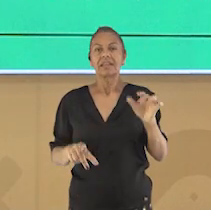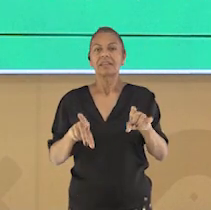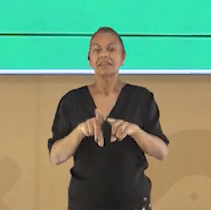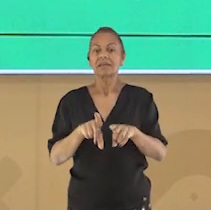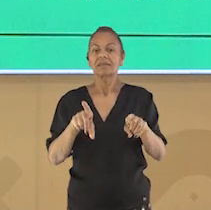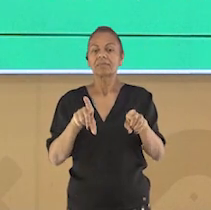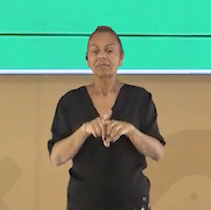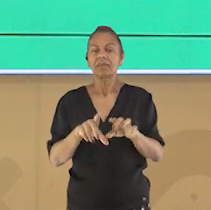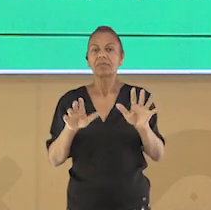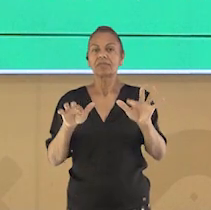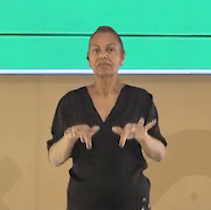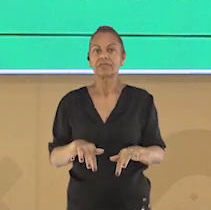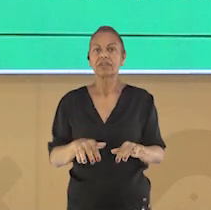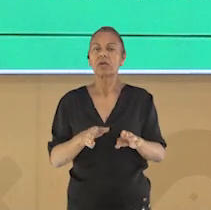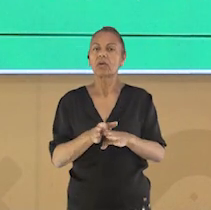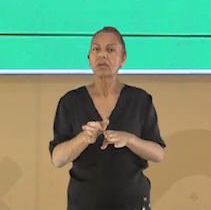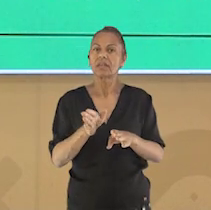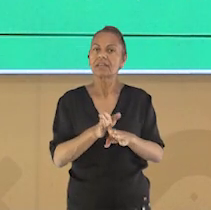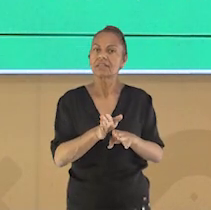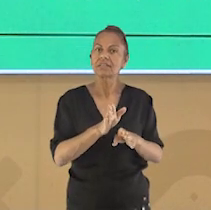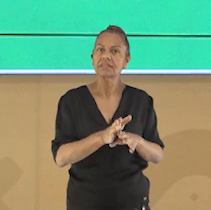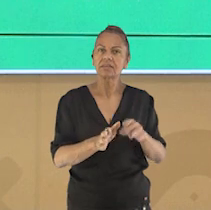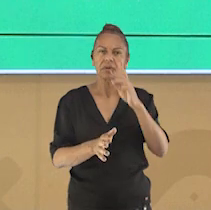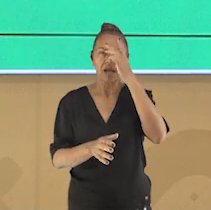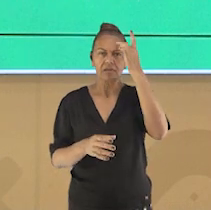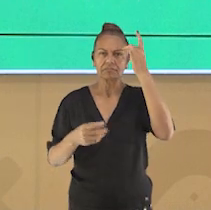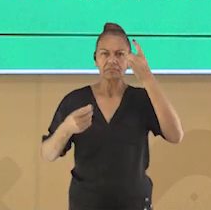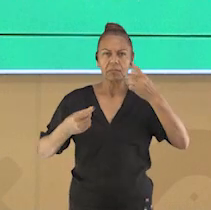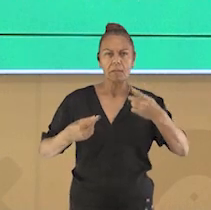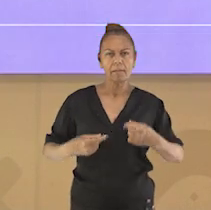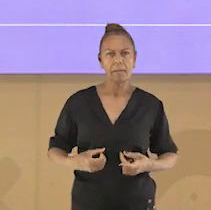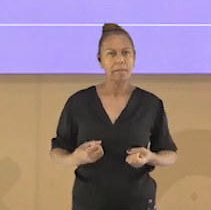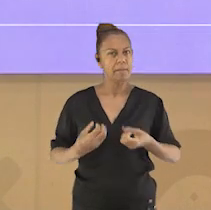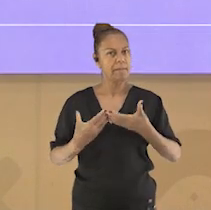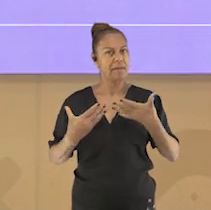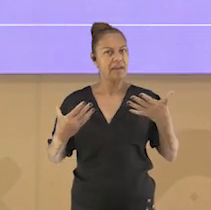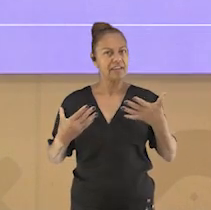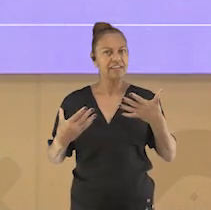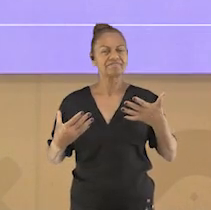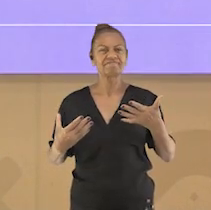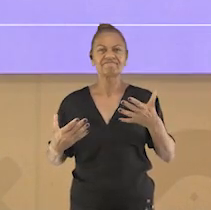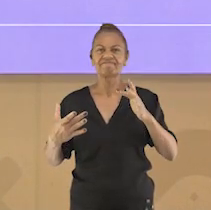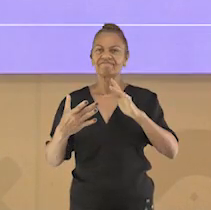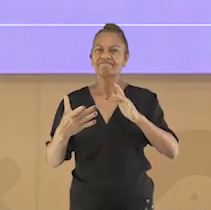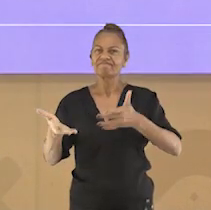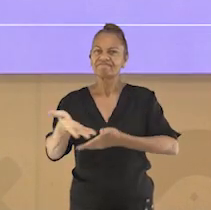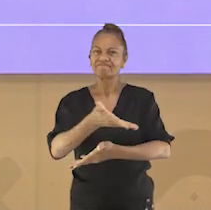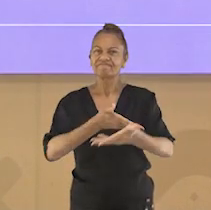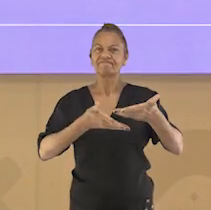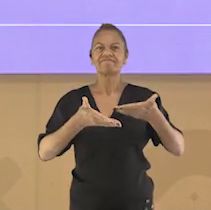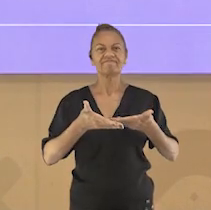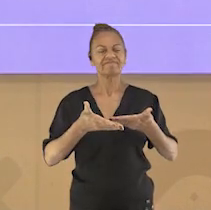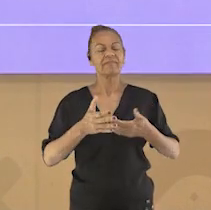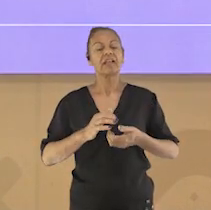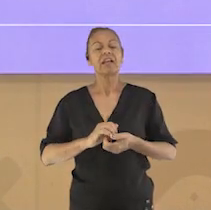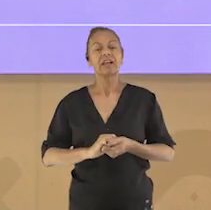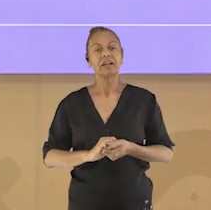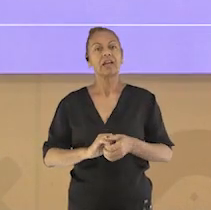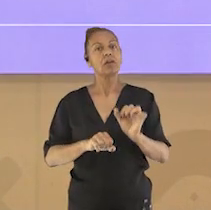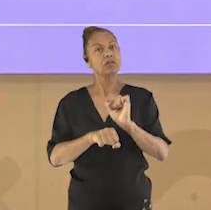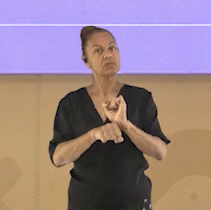para o bem comum. Muito bem! Eu espero que você tenha gostado da nossa aula.